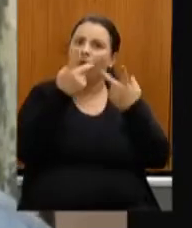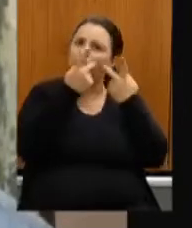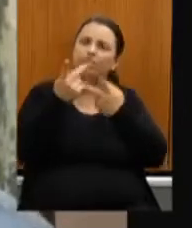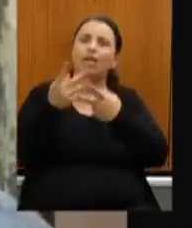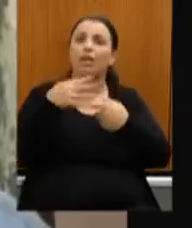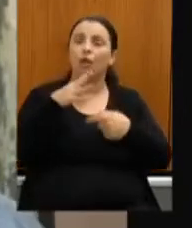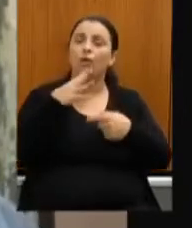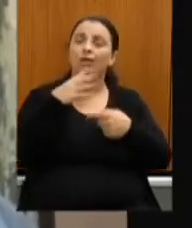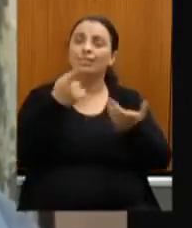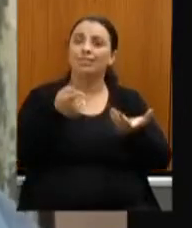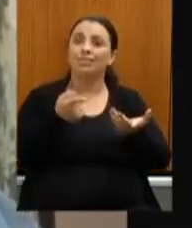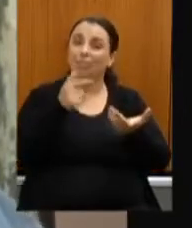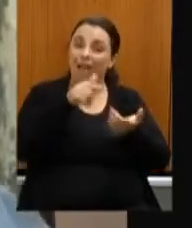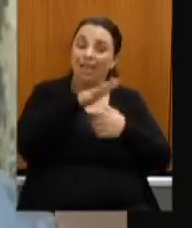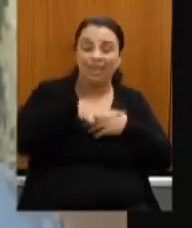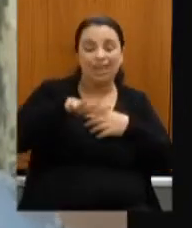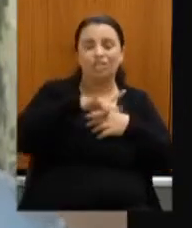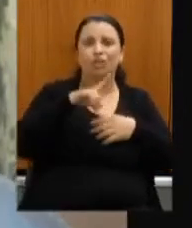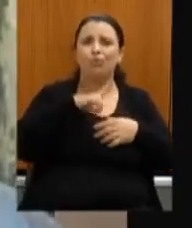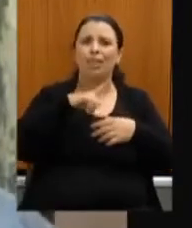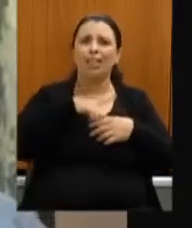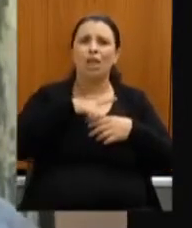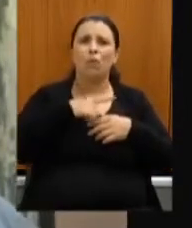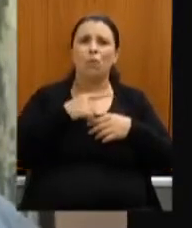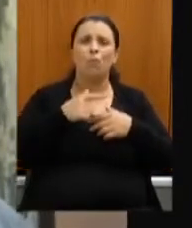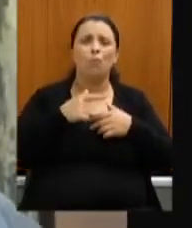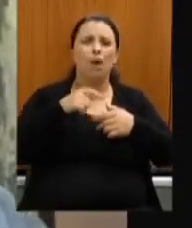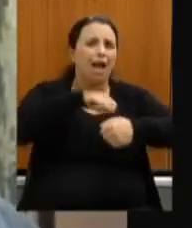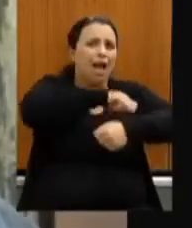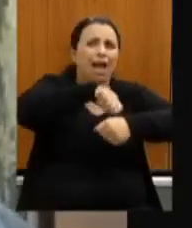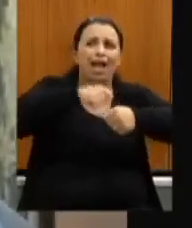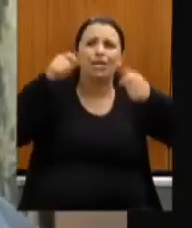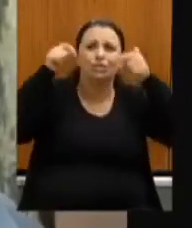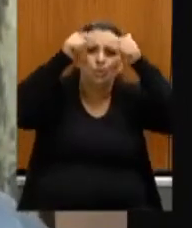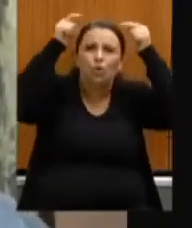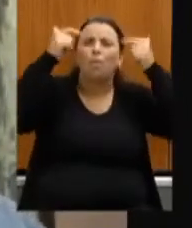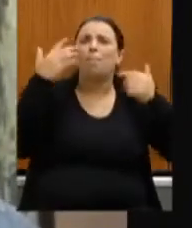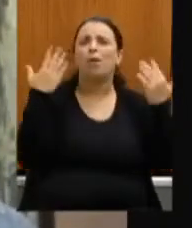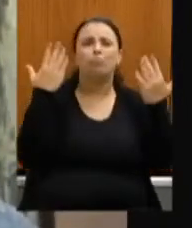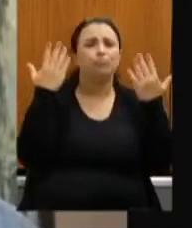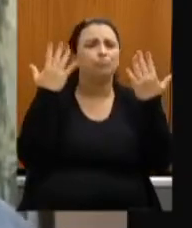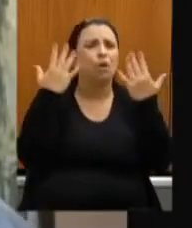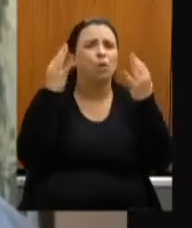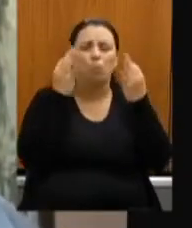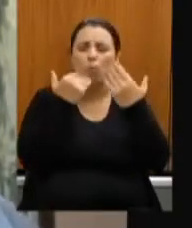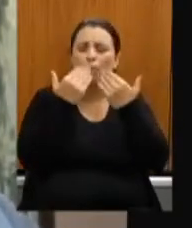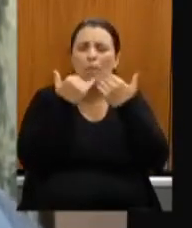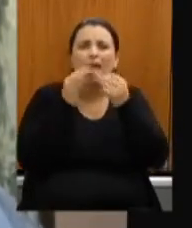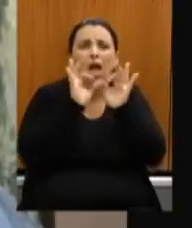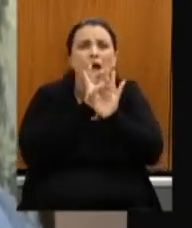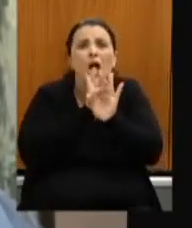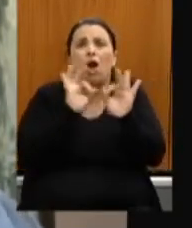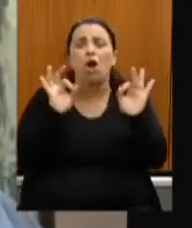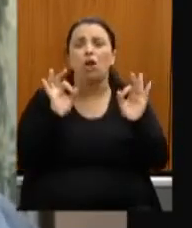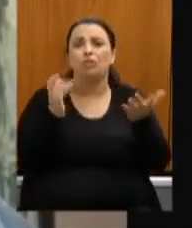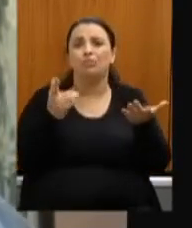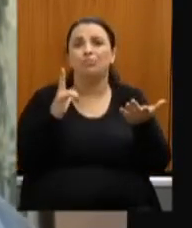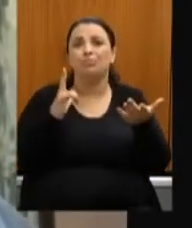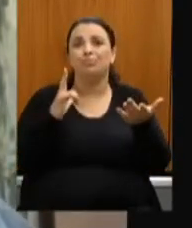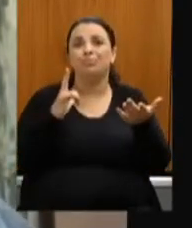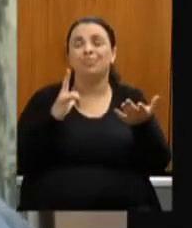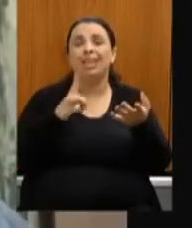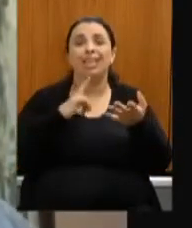fantástica nós temos circuitos turísticos maravilhosos eu queria citar algum deles por exemplo o